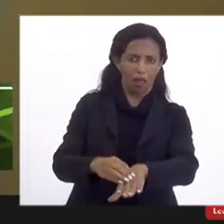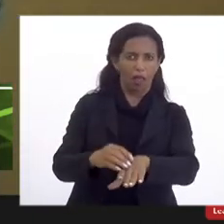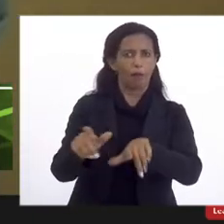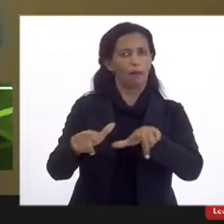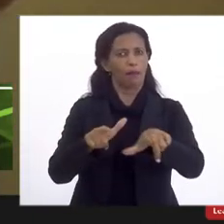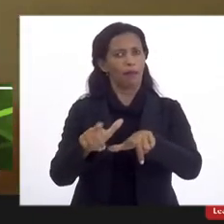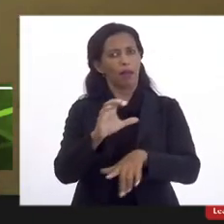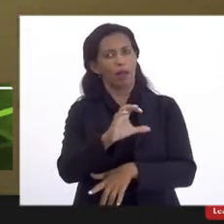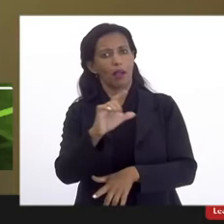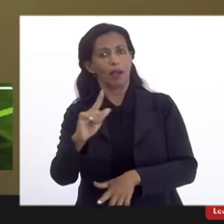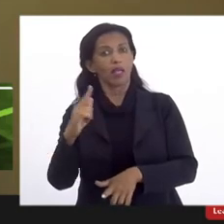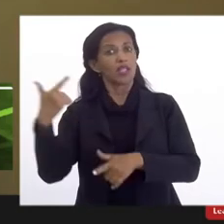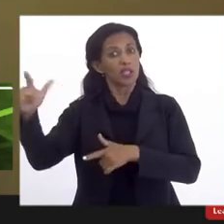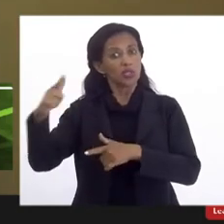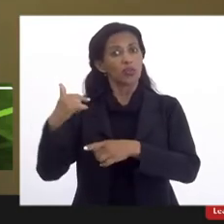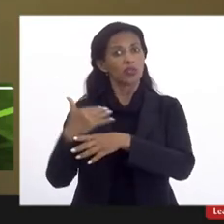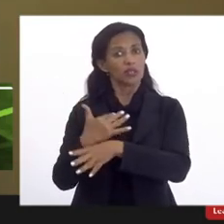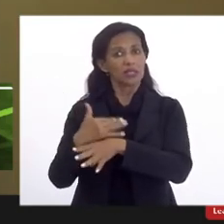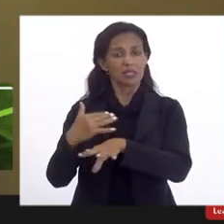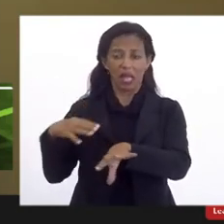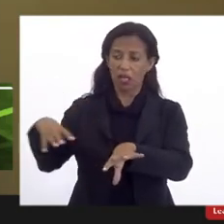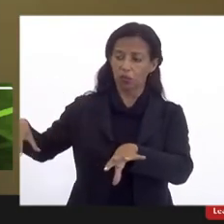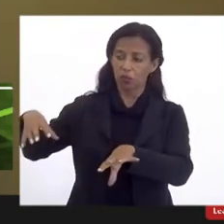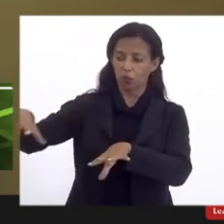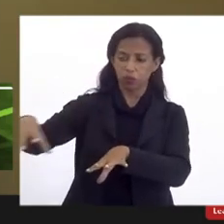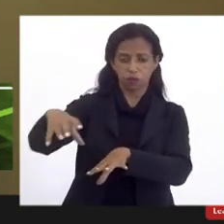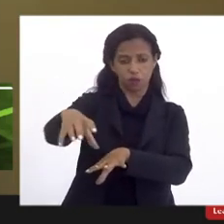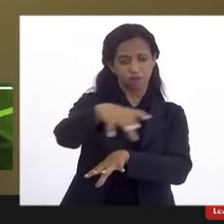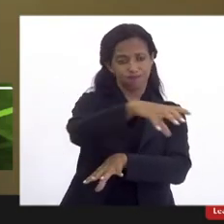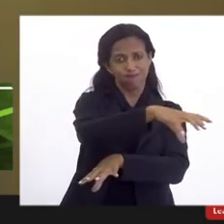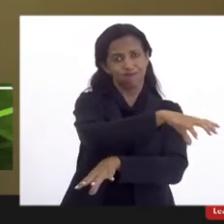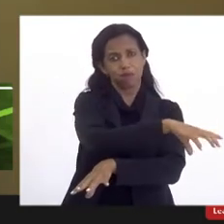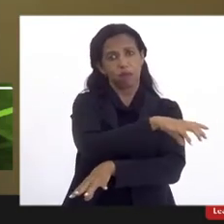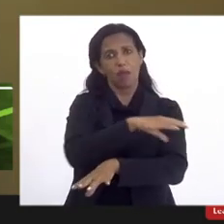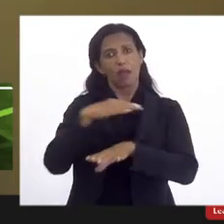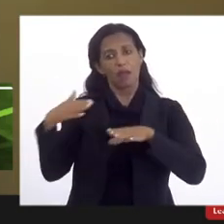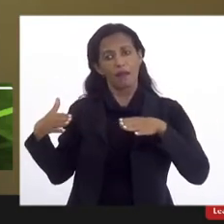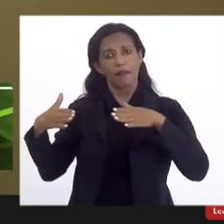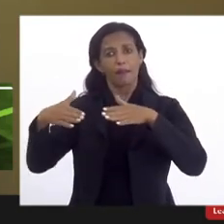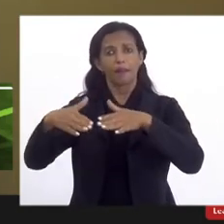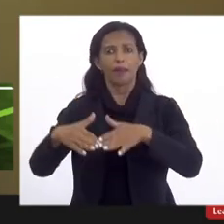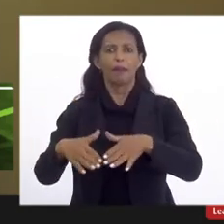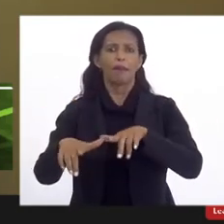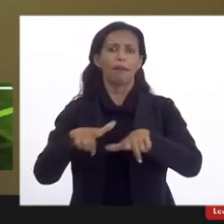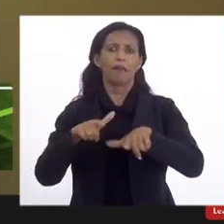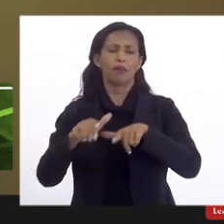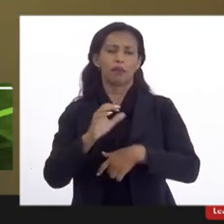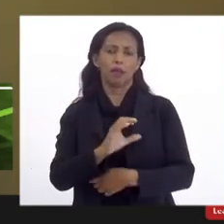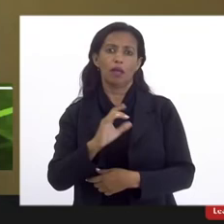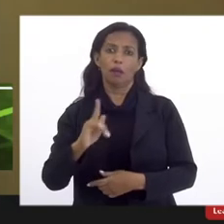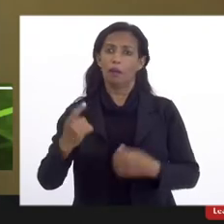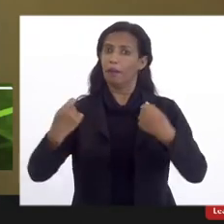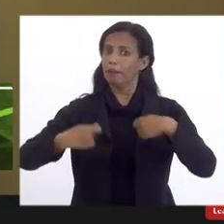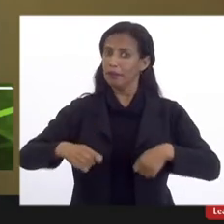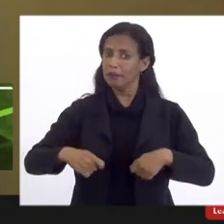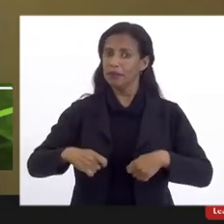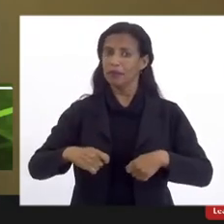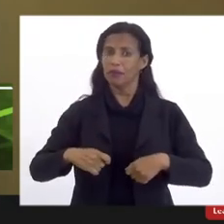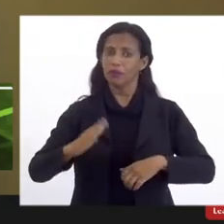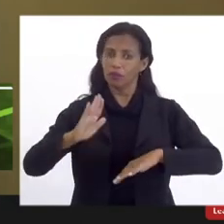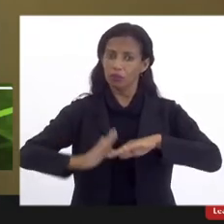e de outras cidades vizinhas aqui, a nossa região, a Campo Grande e Santa Cruz. Nós precisamos, sim,